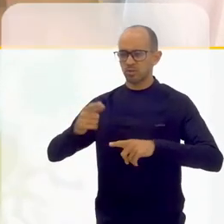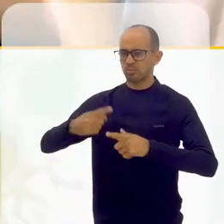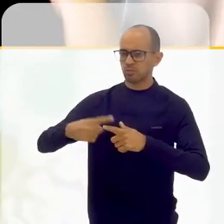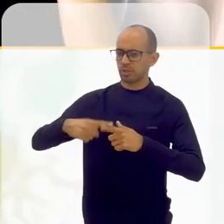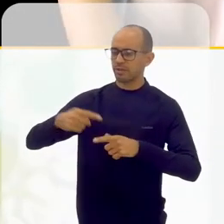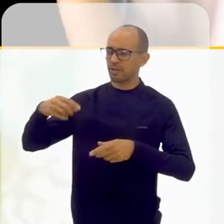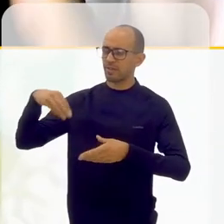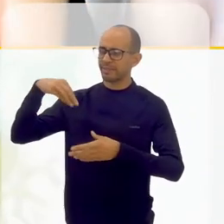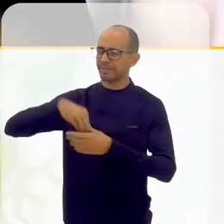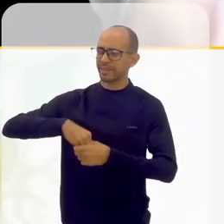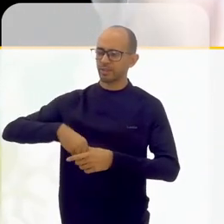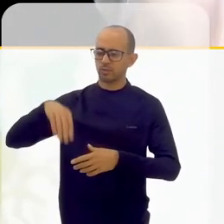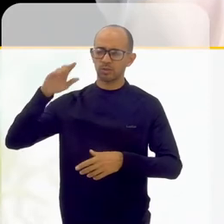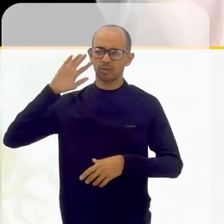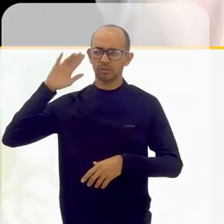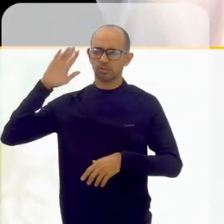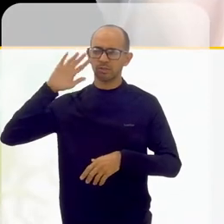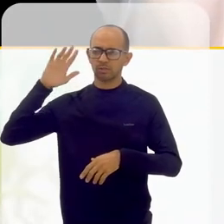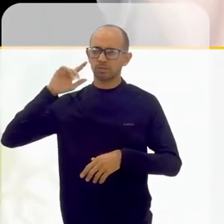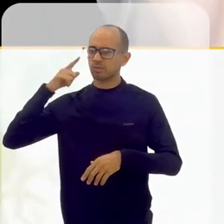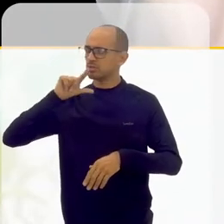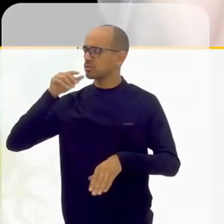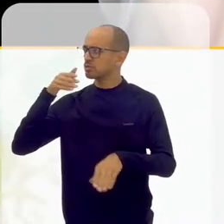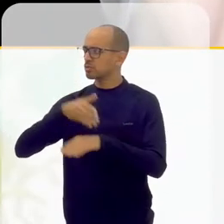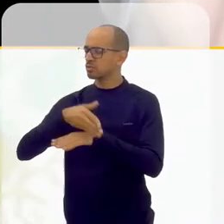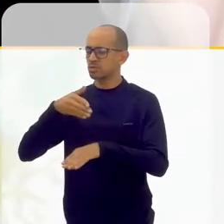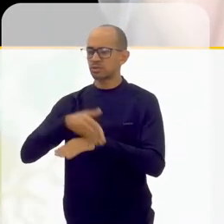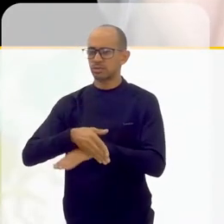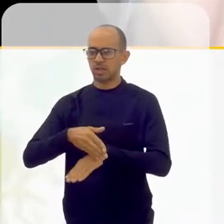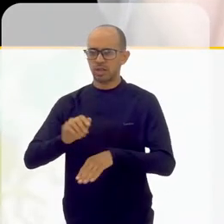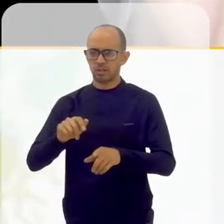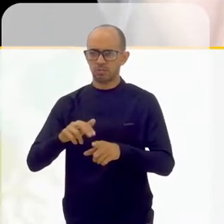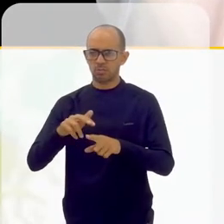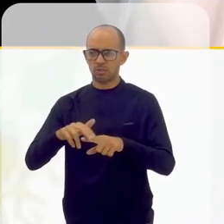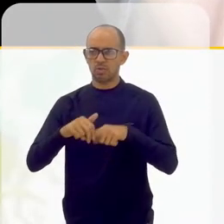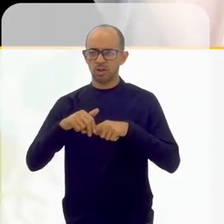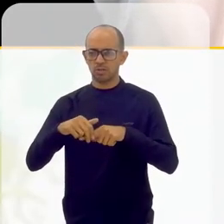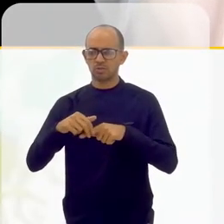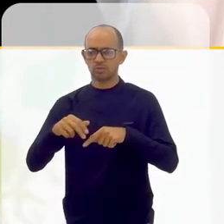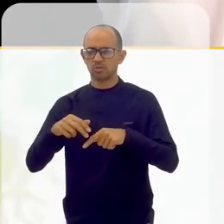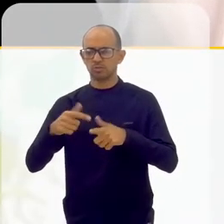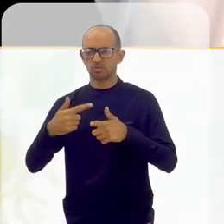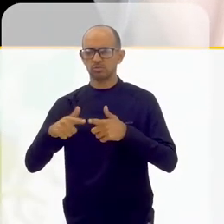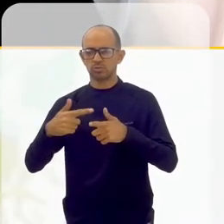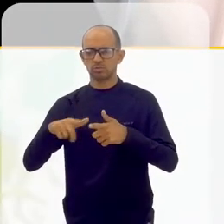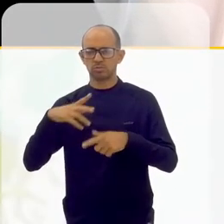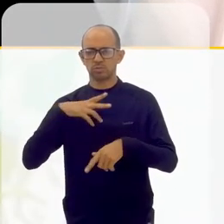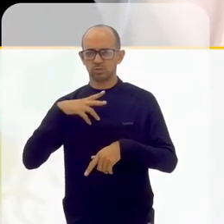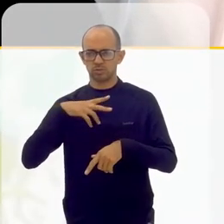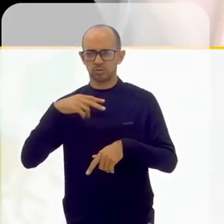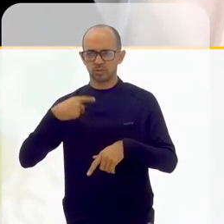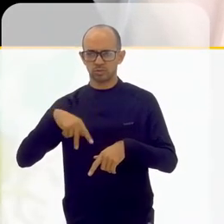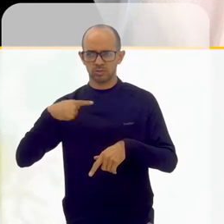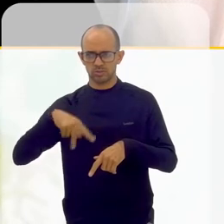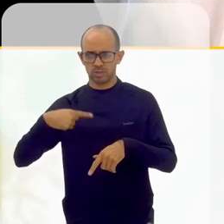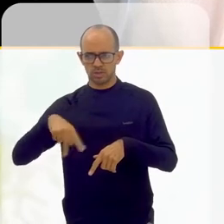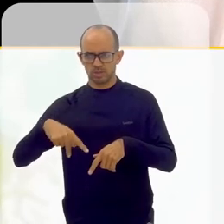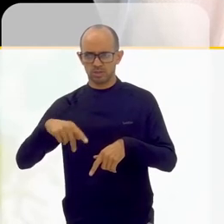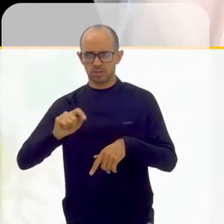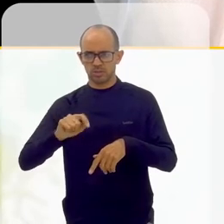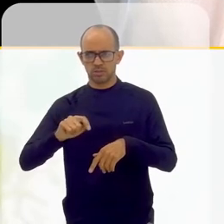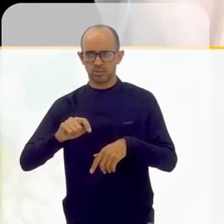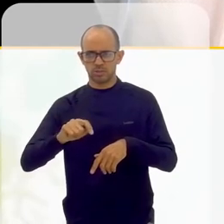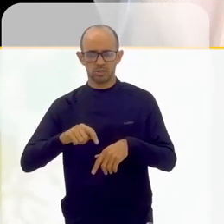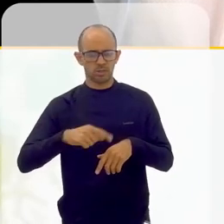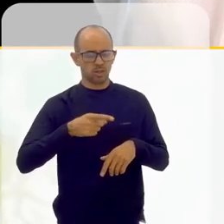De tão dentro daquela imaginação eles conseguiam acessar por conta dessas próprias questões de saúde mental. Quando a gente